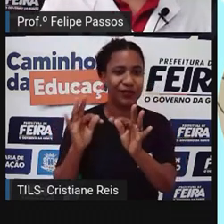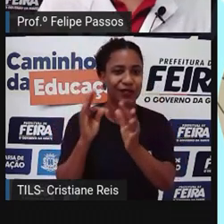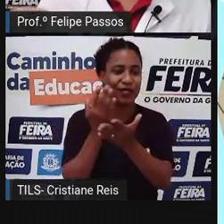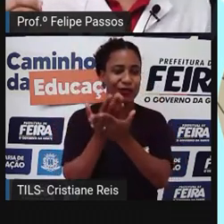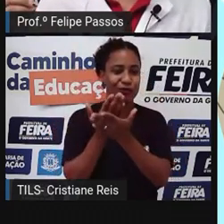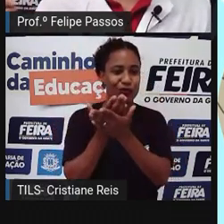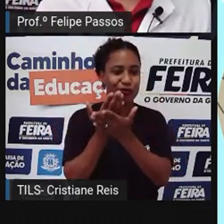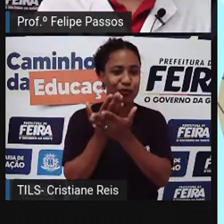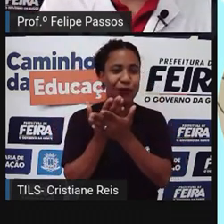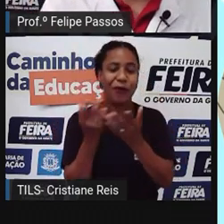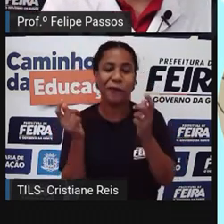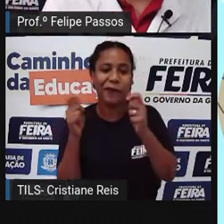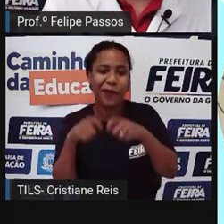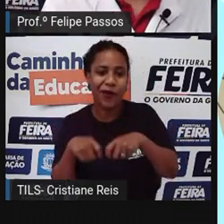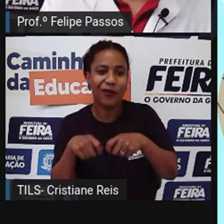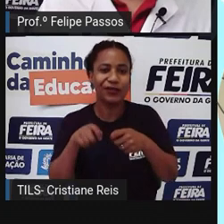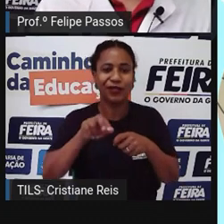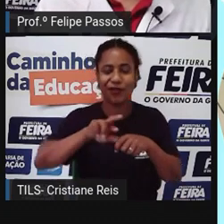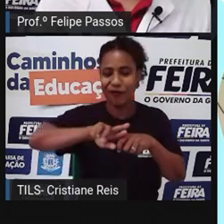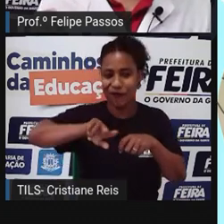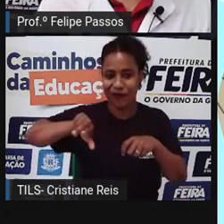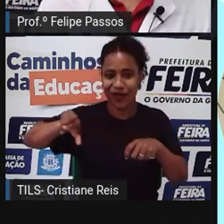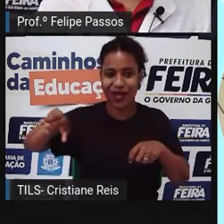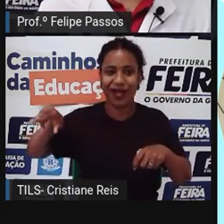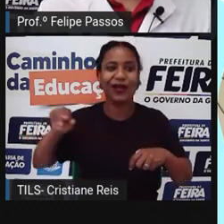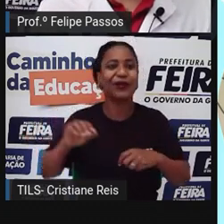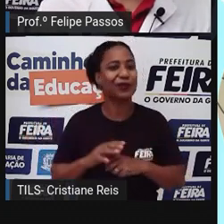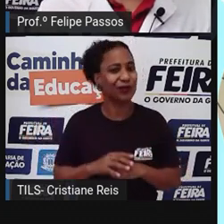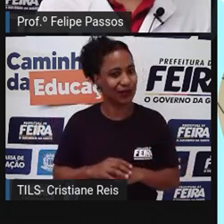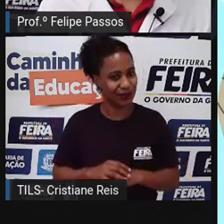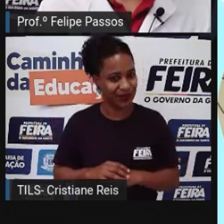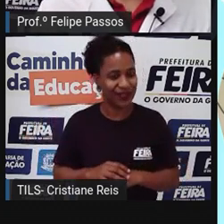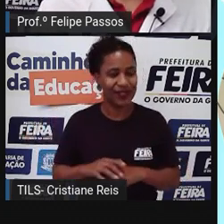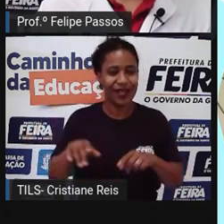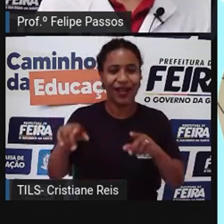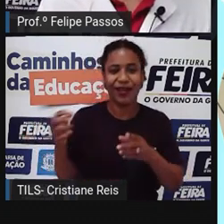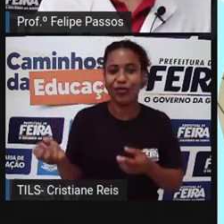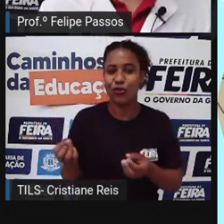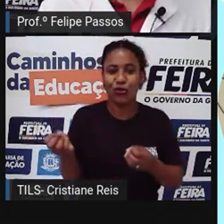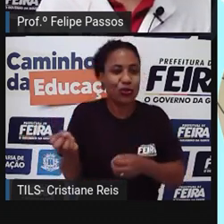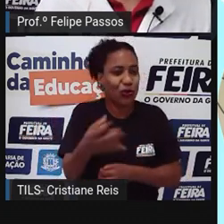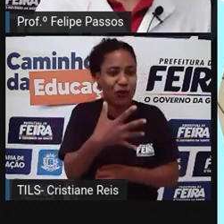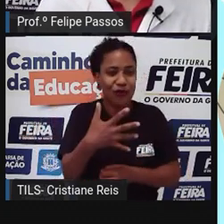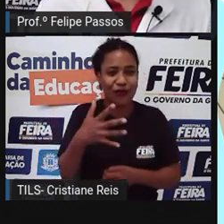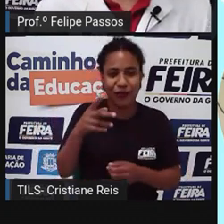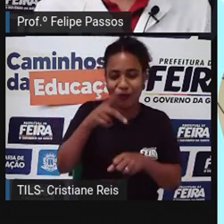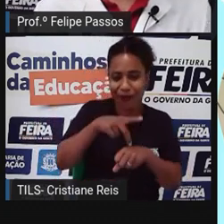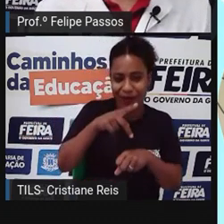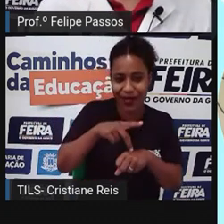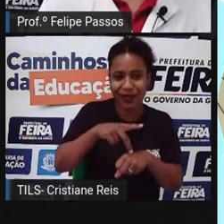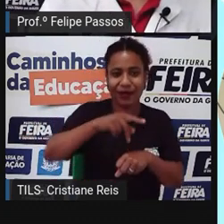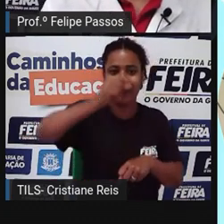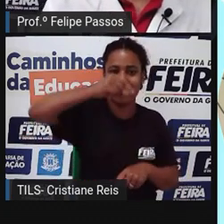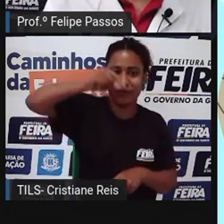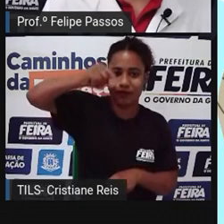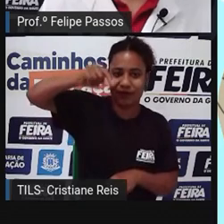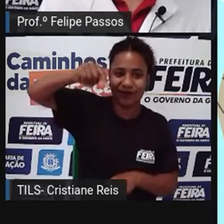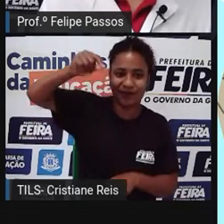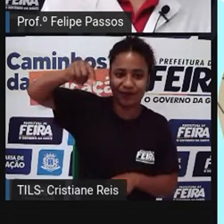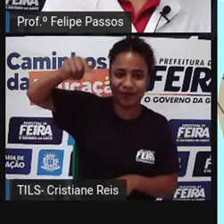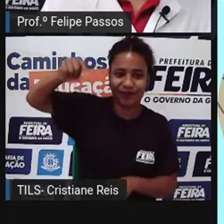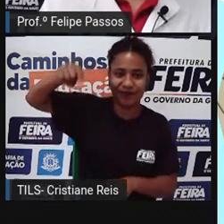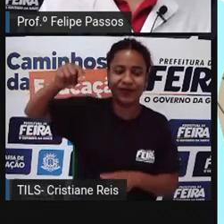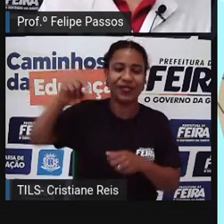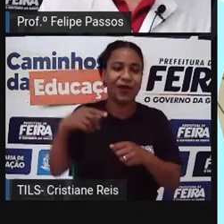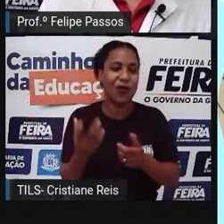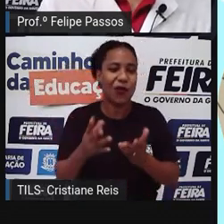possibilidades, conhecendo o melhor ambiente e surgindo novas ferramentas. Como pedras para escrever, barro para